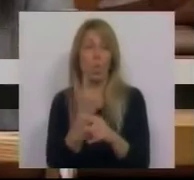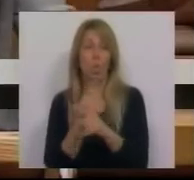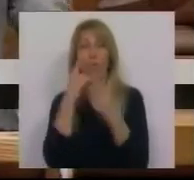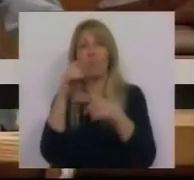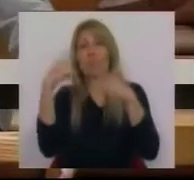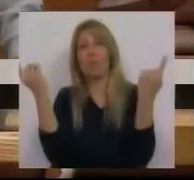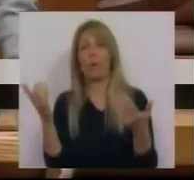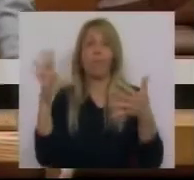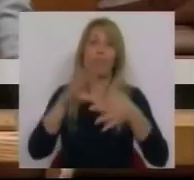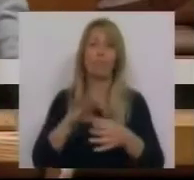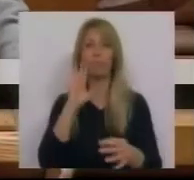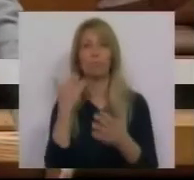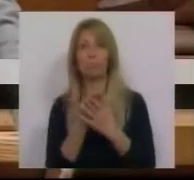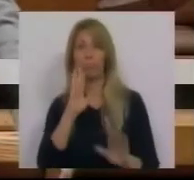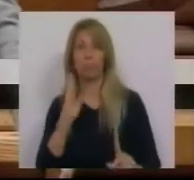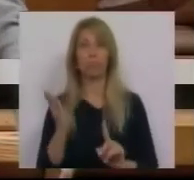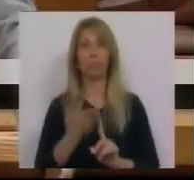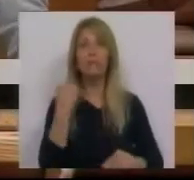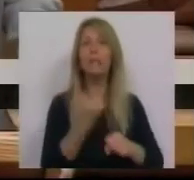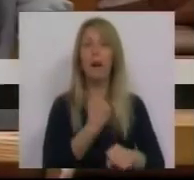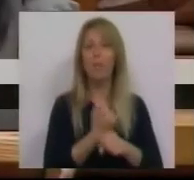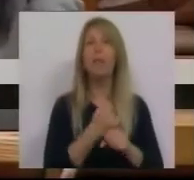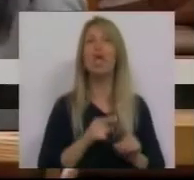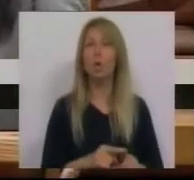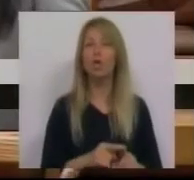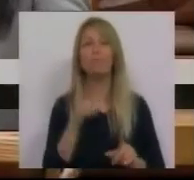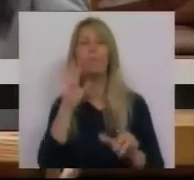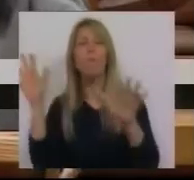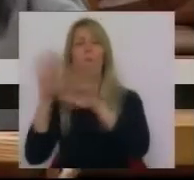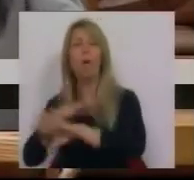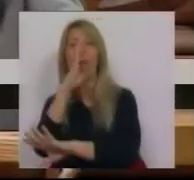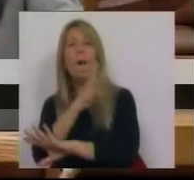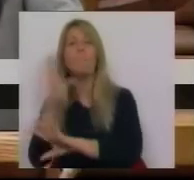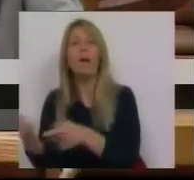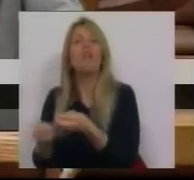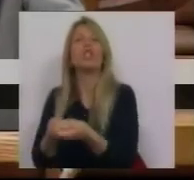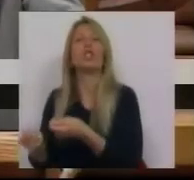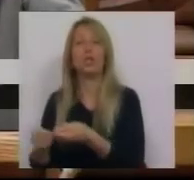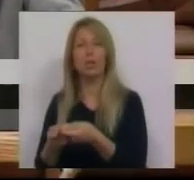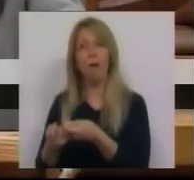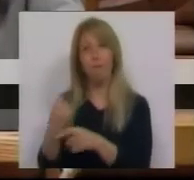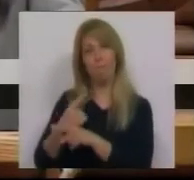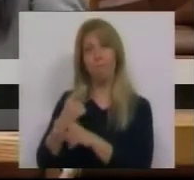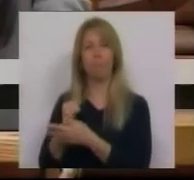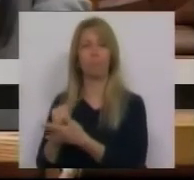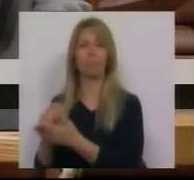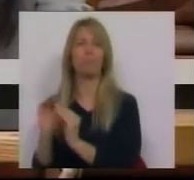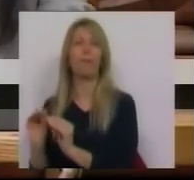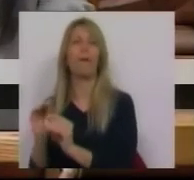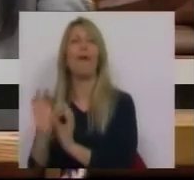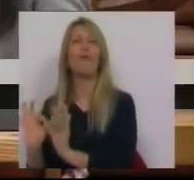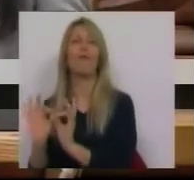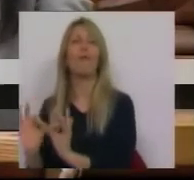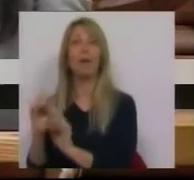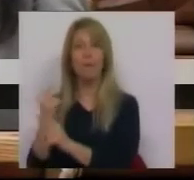trabalhadores esconde uma imensa complacência para com as práticas de gestão, para não dizer mesmo apadrinhamento, nessas mesmas